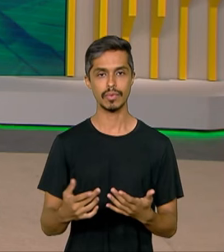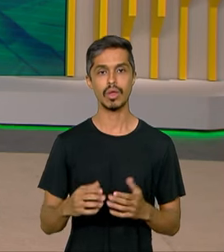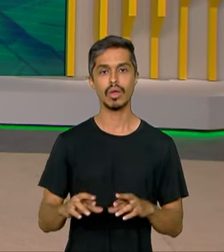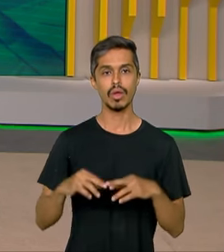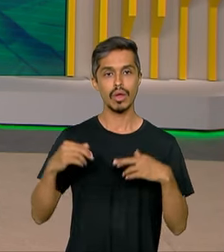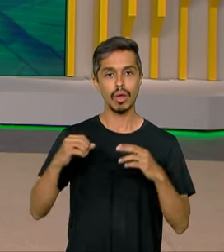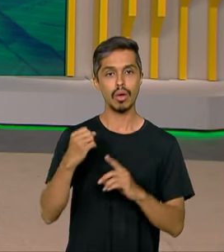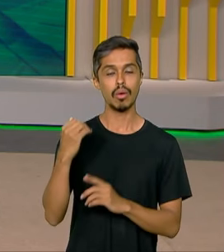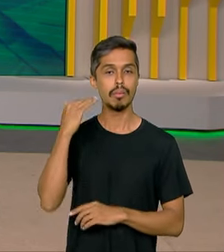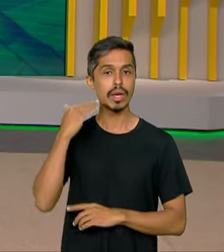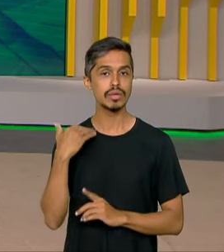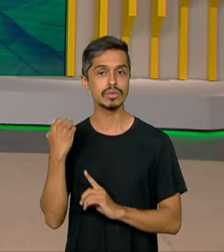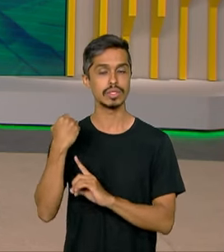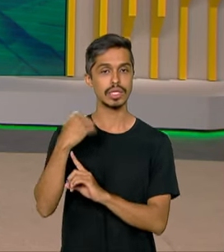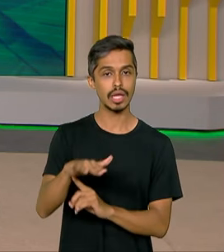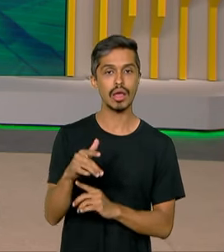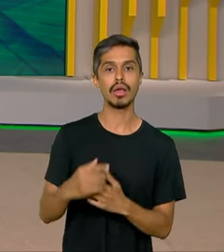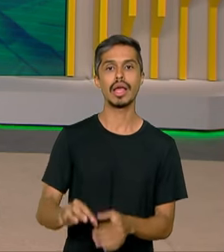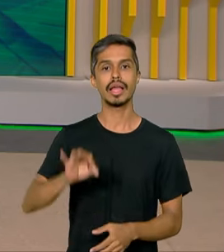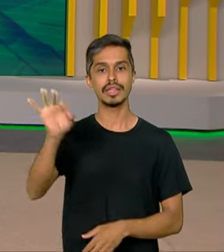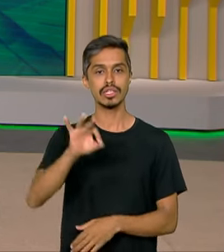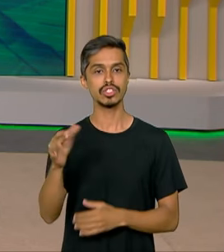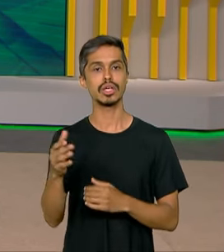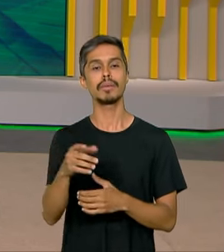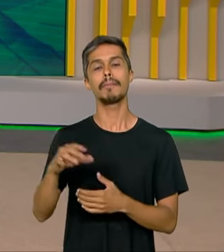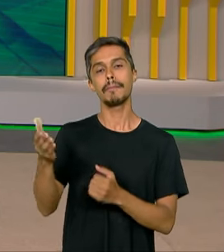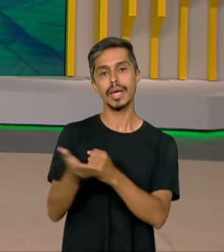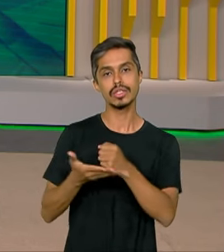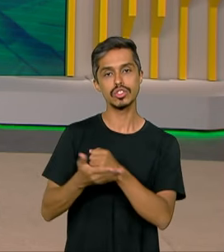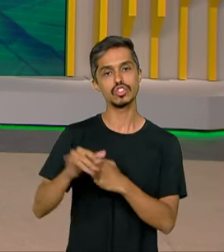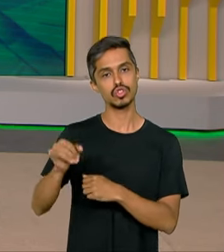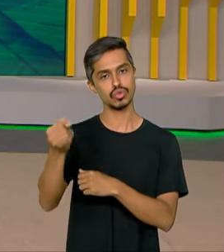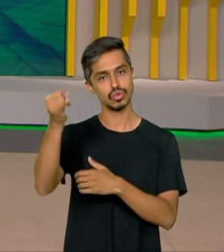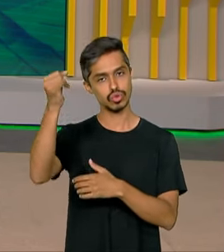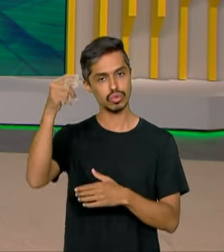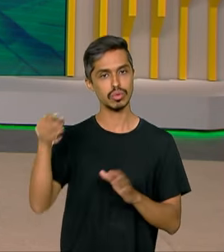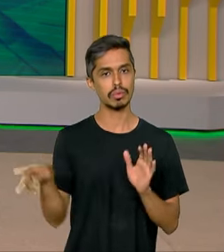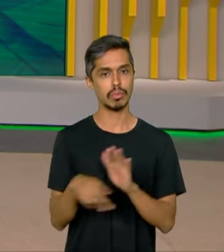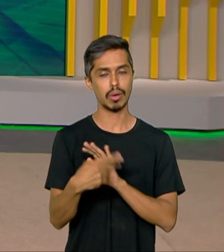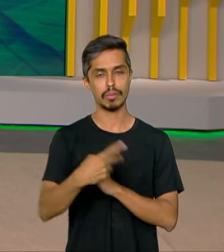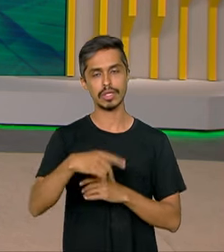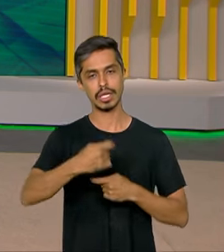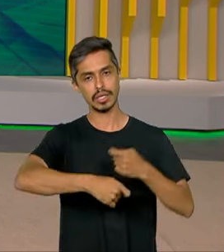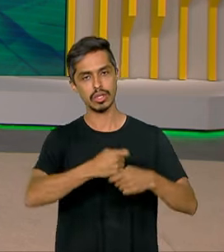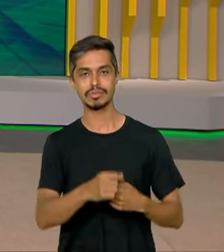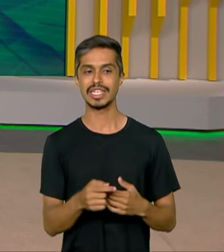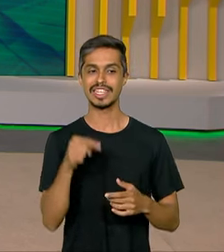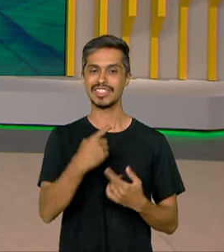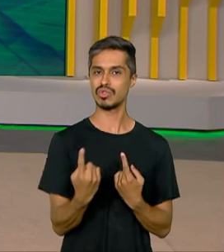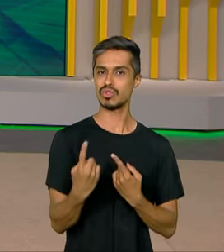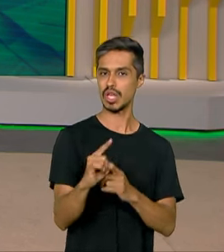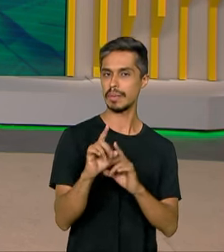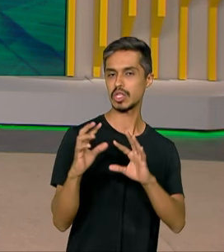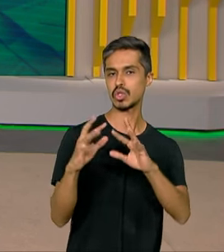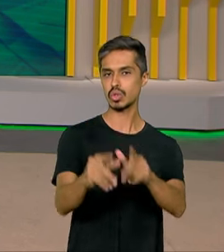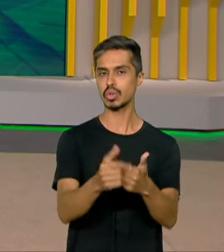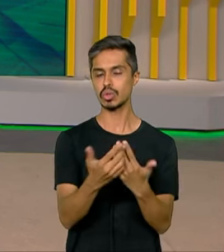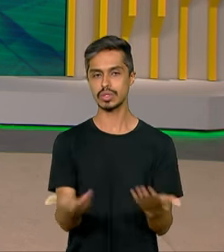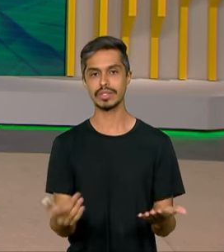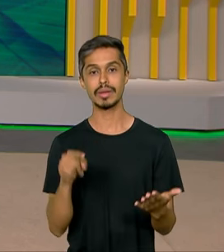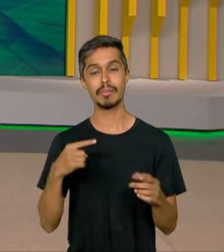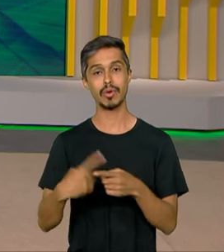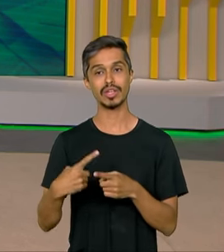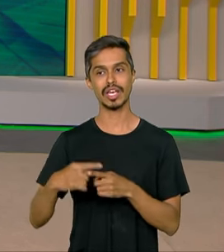semana para definir a taxa básica de juros da economia. Um assunto que mexe com o bolso de todo mundo, não é? Uma vez que os juros entram em